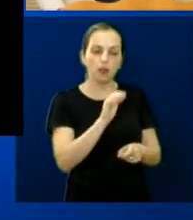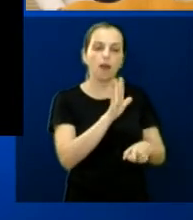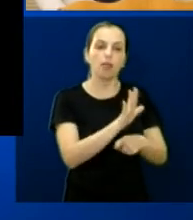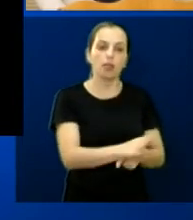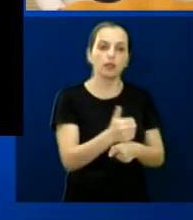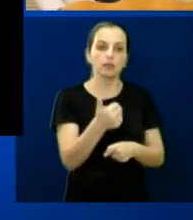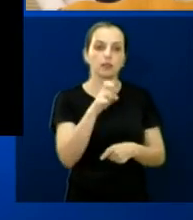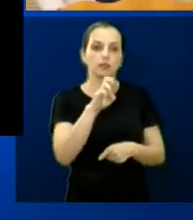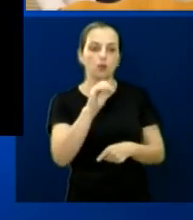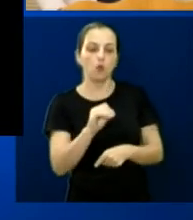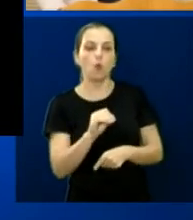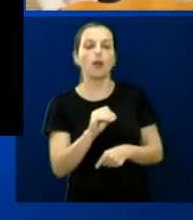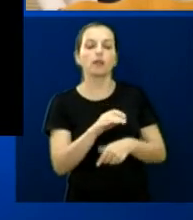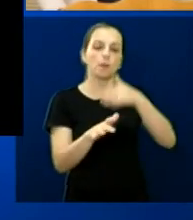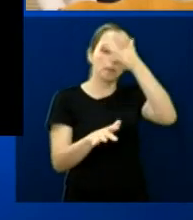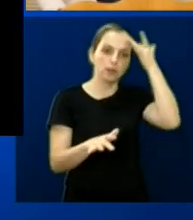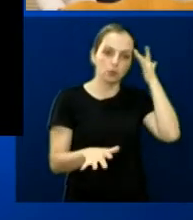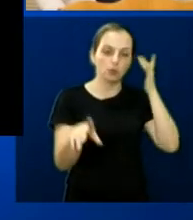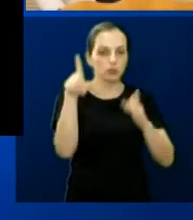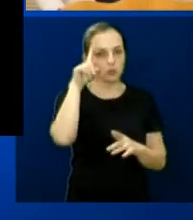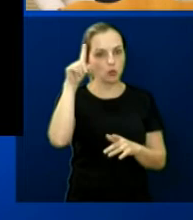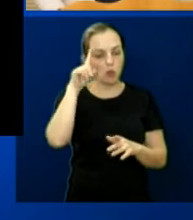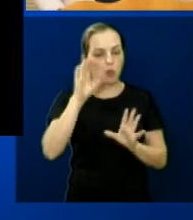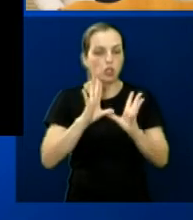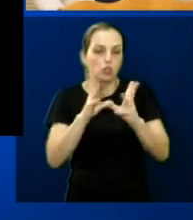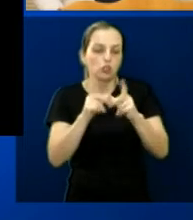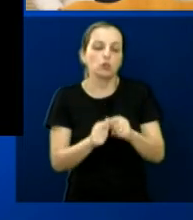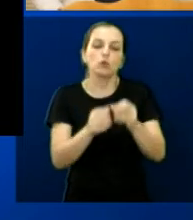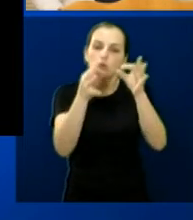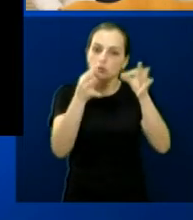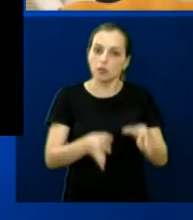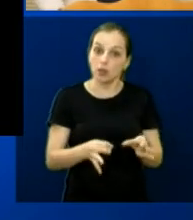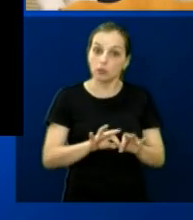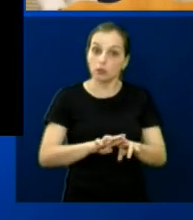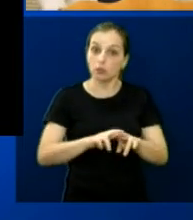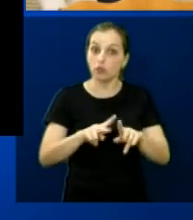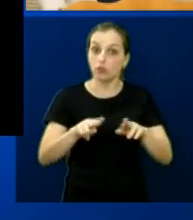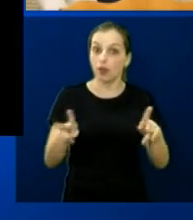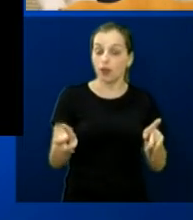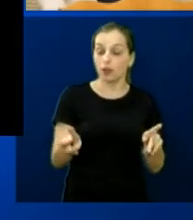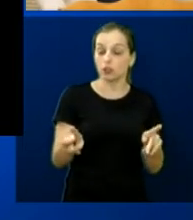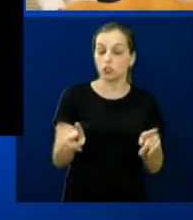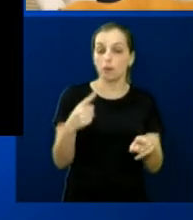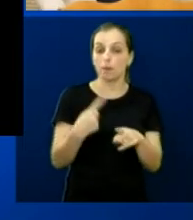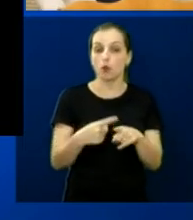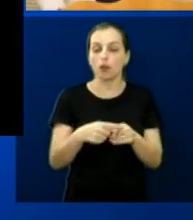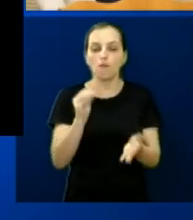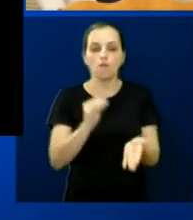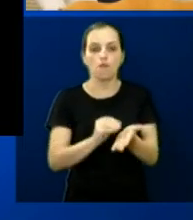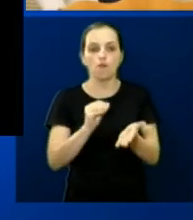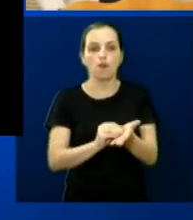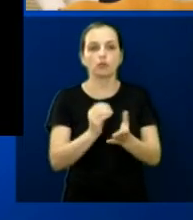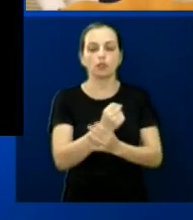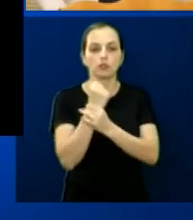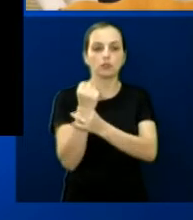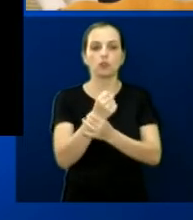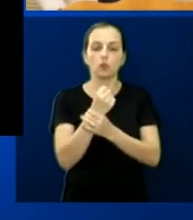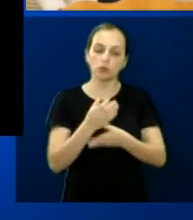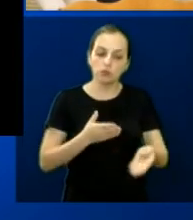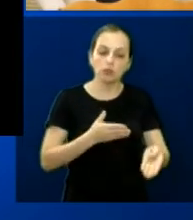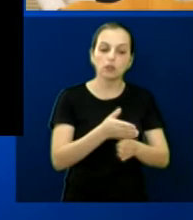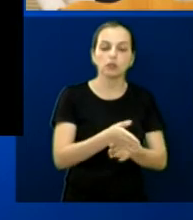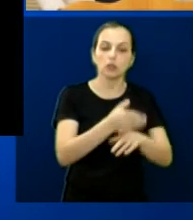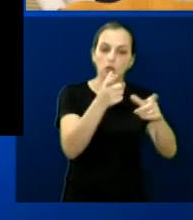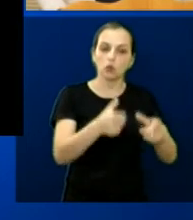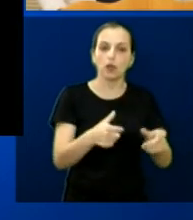segundo os trabalhadores do local. Tudo está em perfeito funcionamento, o que destoa é a segurança. Junto ao vereador Roger Mendes, visitamos a unidade,